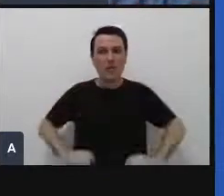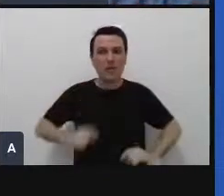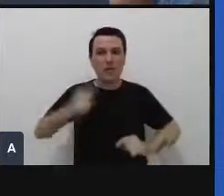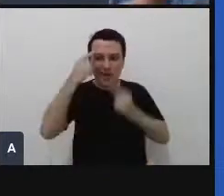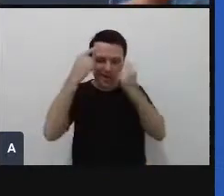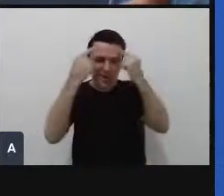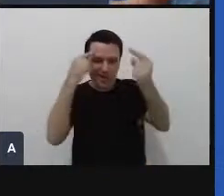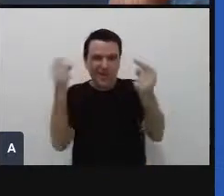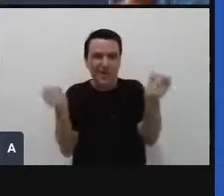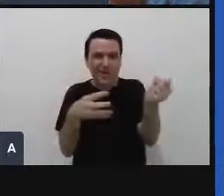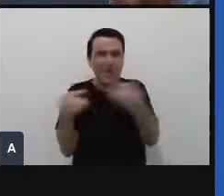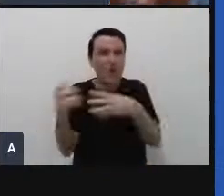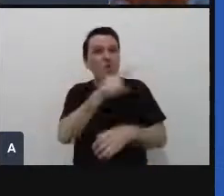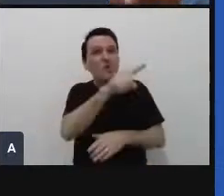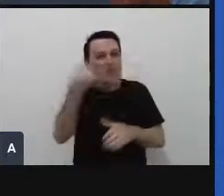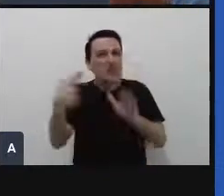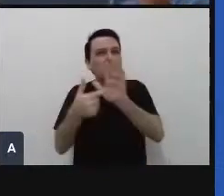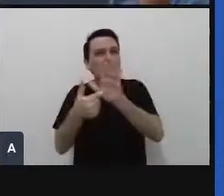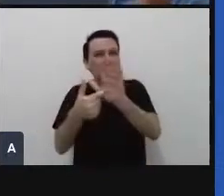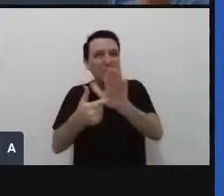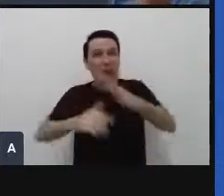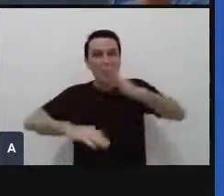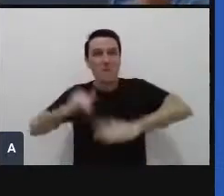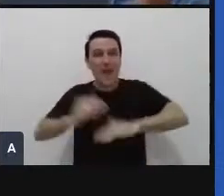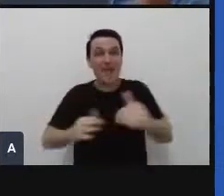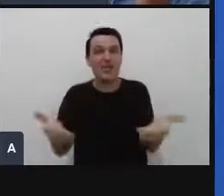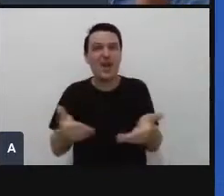vocês mostraram aqui o comportamento inovador na prática